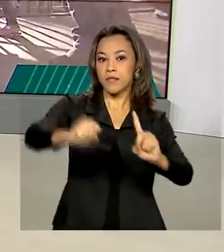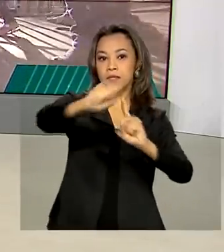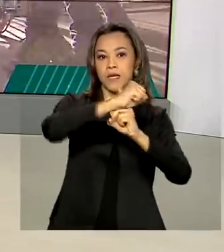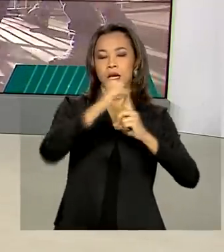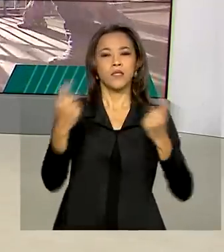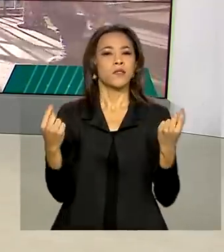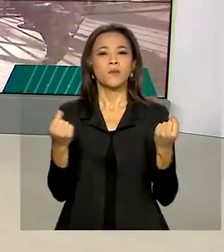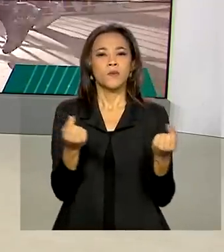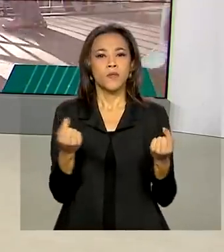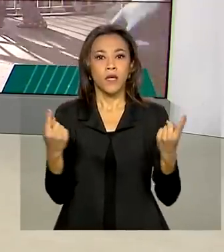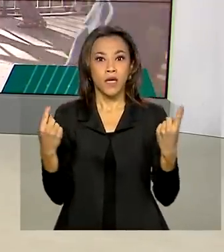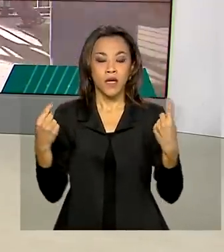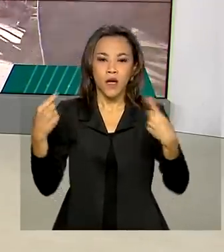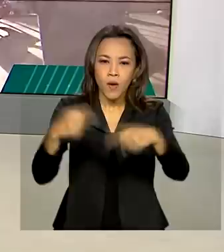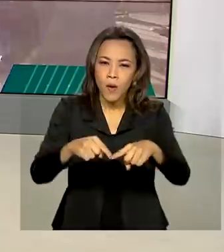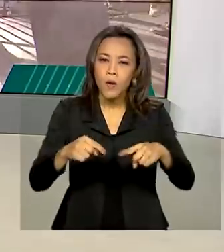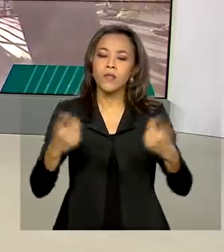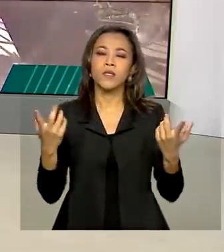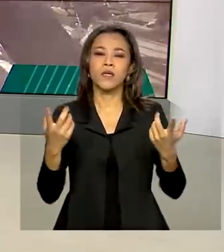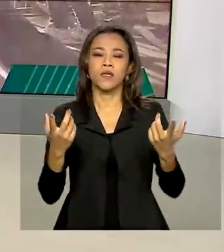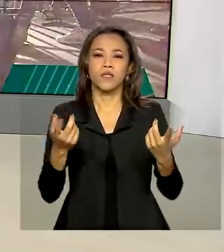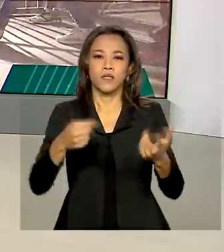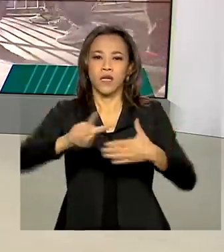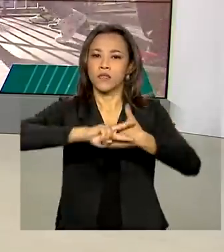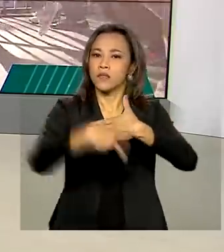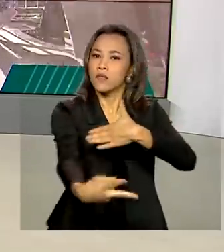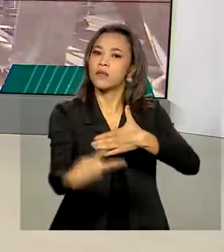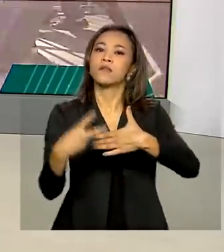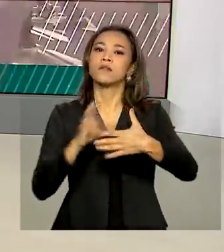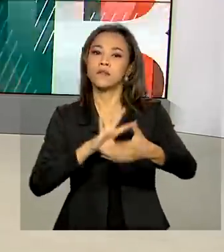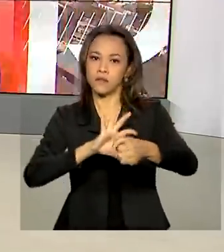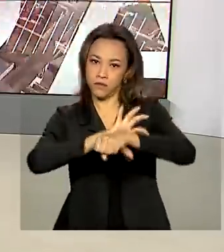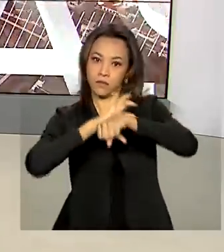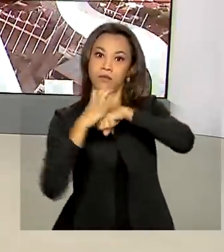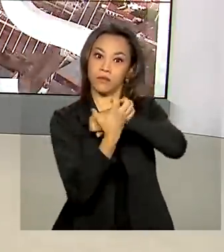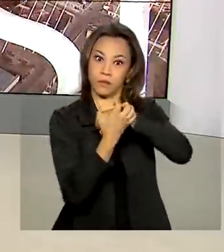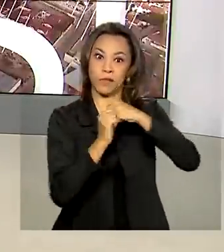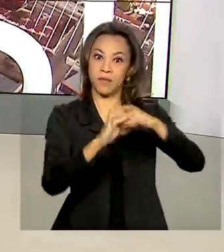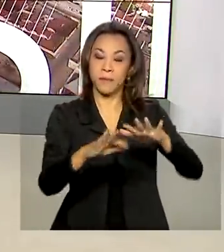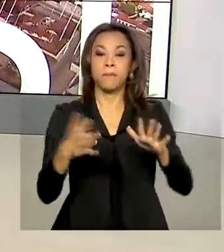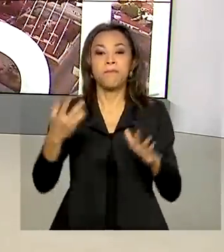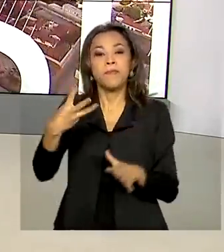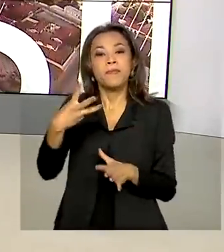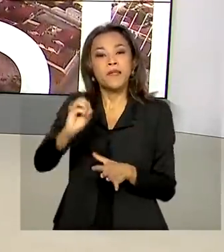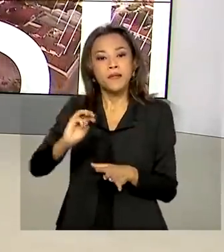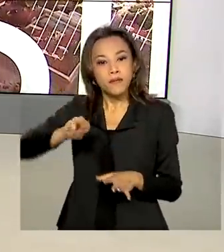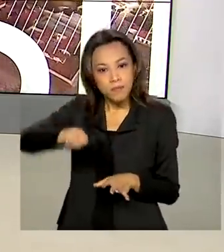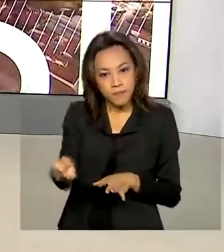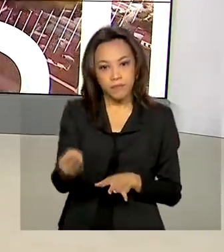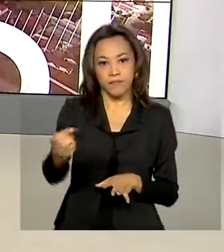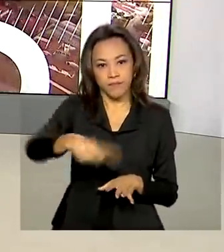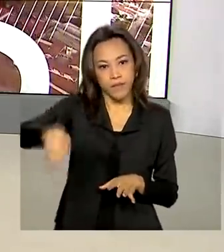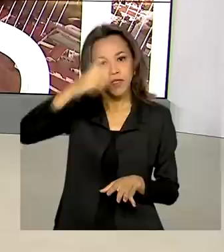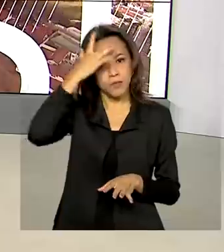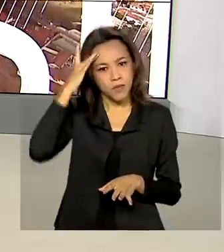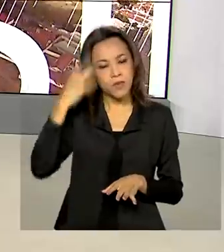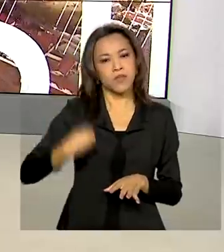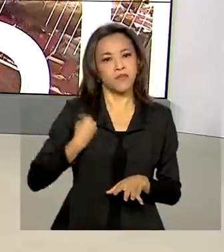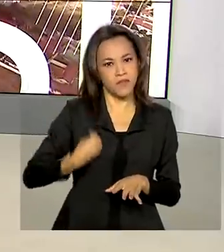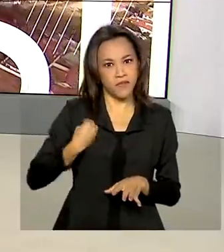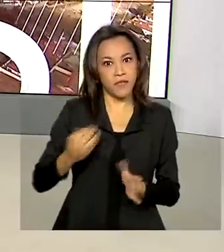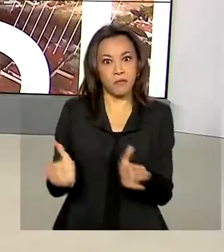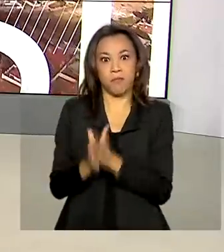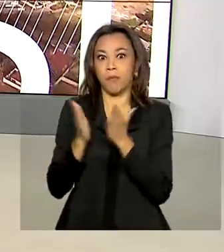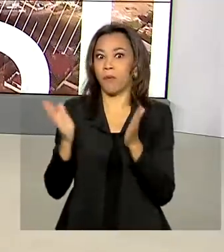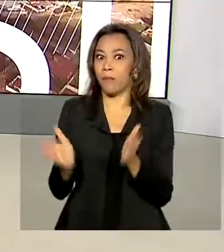efeitos econômicos da pandemia do coronavírus evitaram que cerca de 30 milhões de pessoas passassem a viver em situação